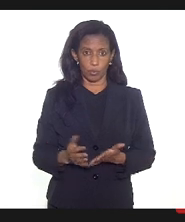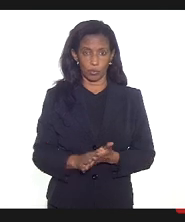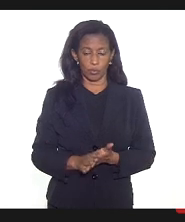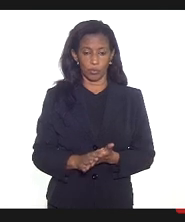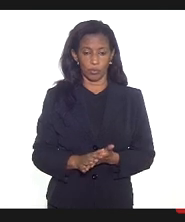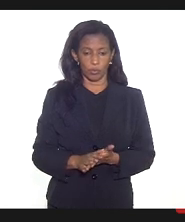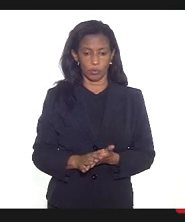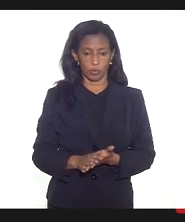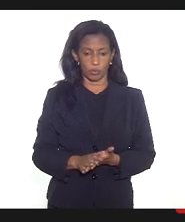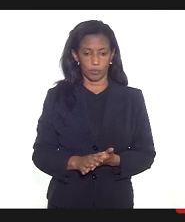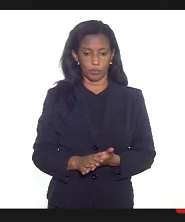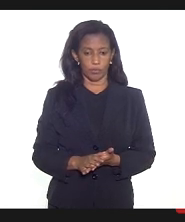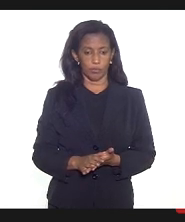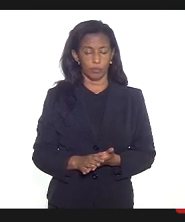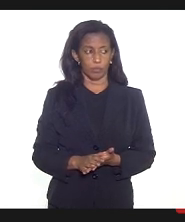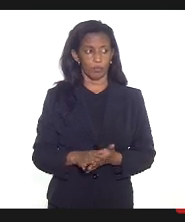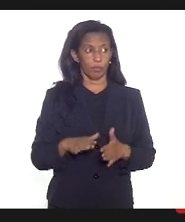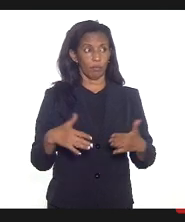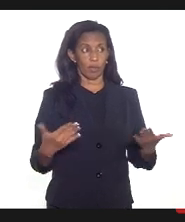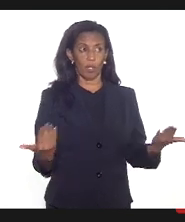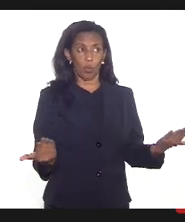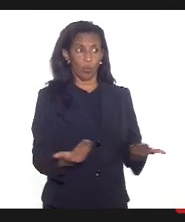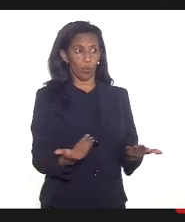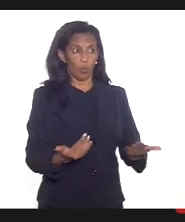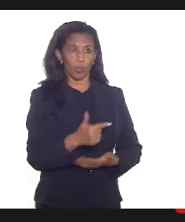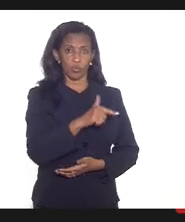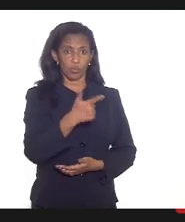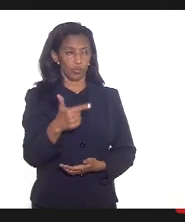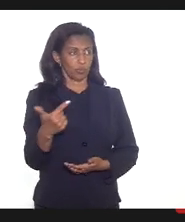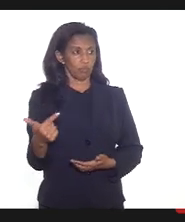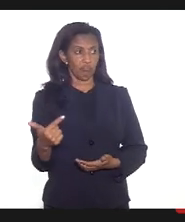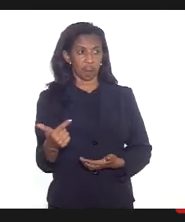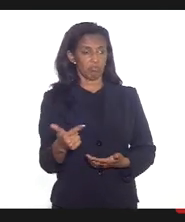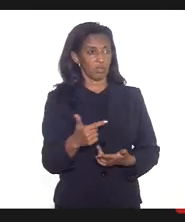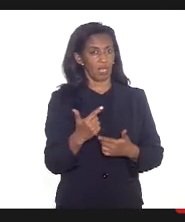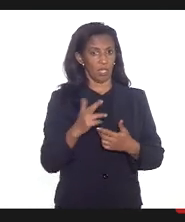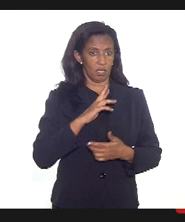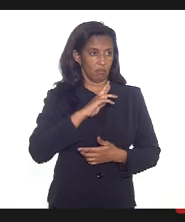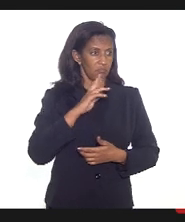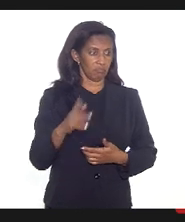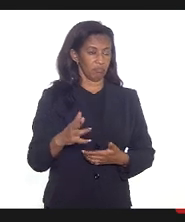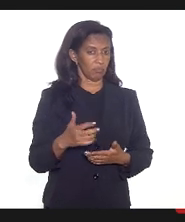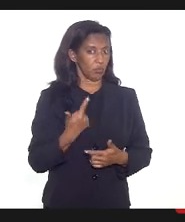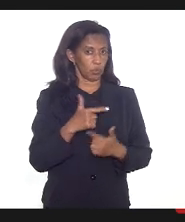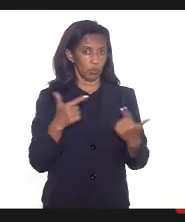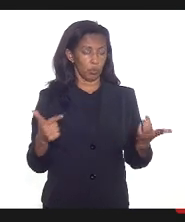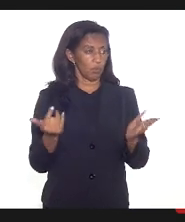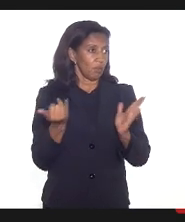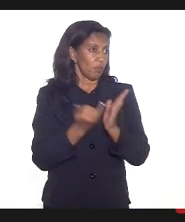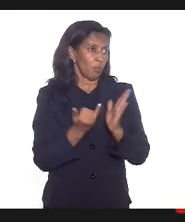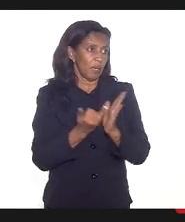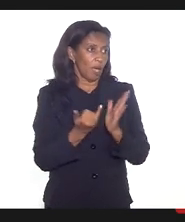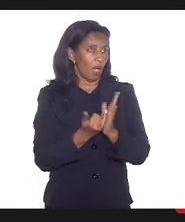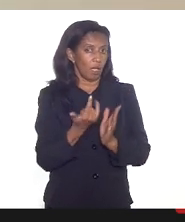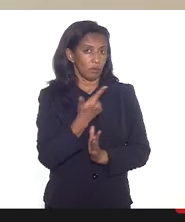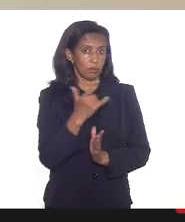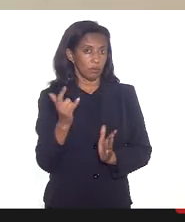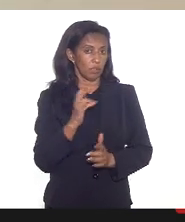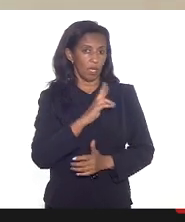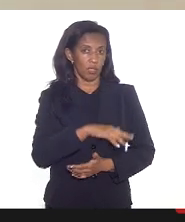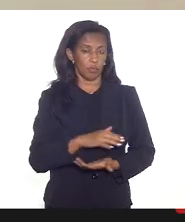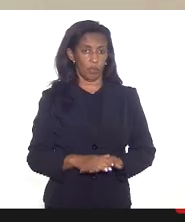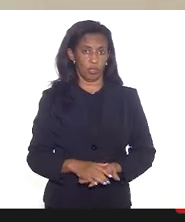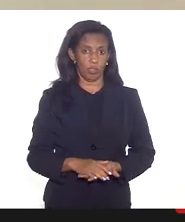hoje não tem essa deliberação hoje que ainda não foi publicada não a